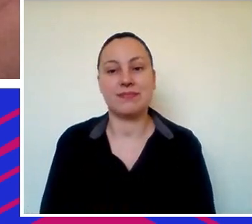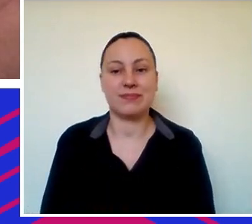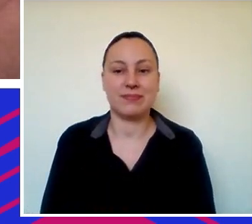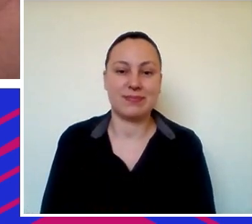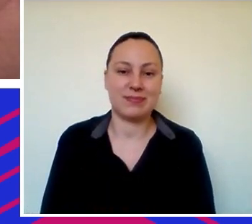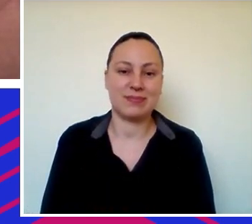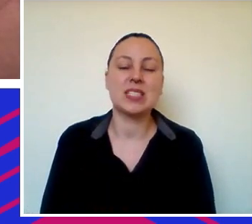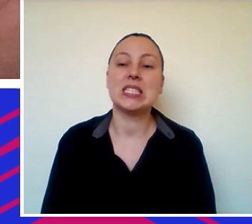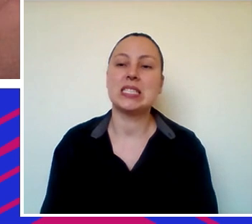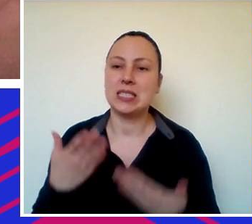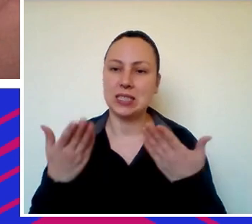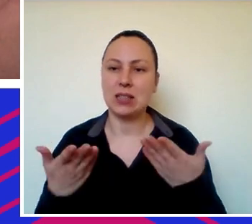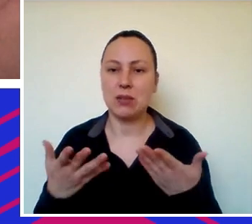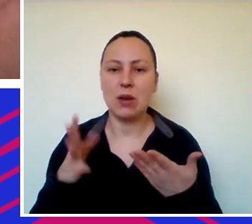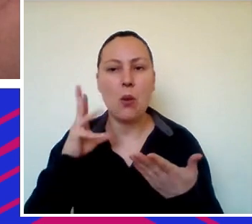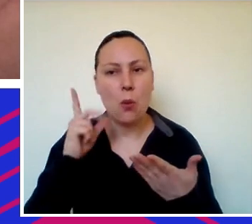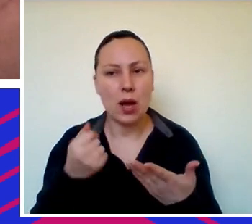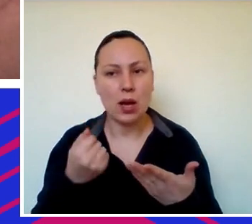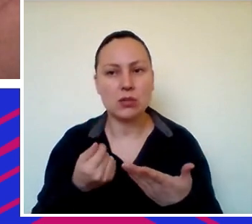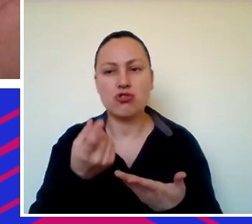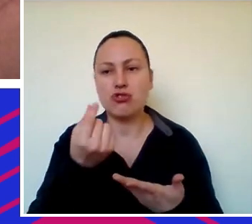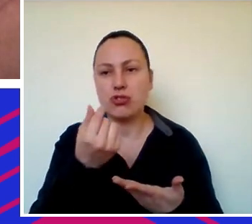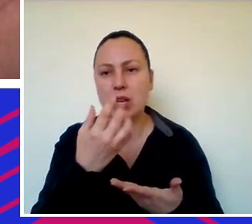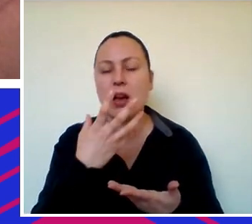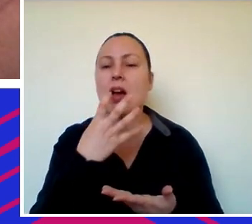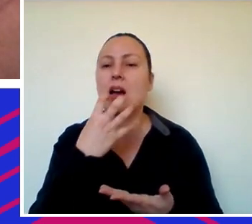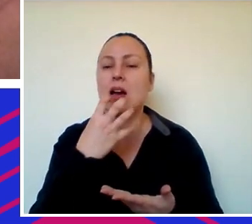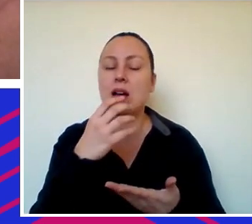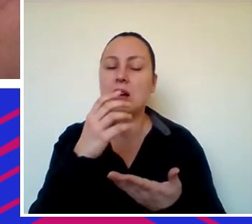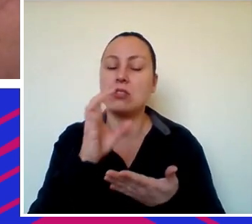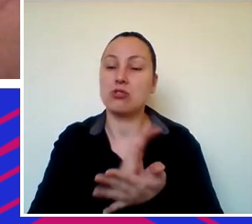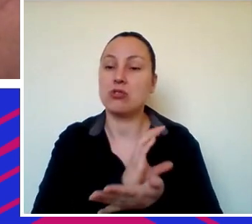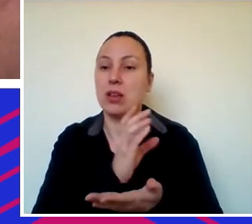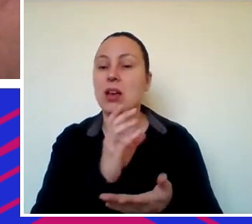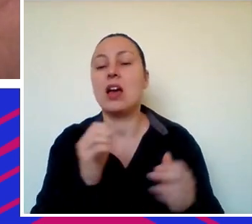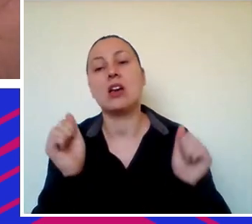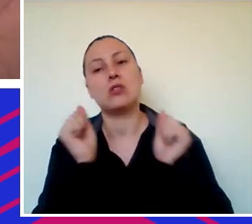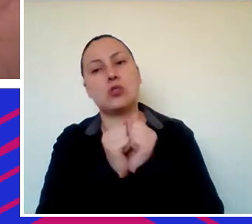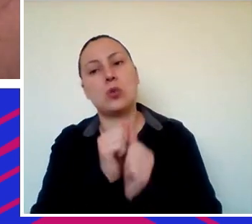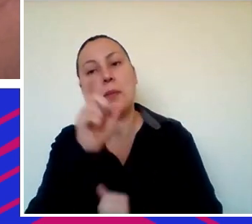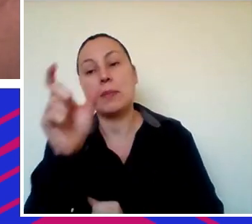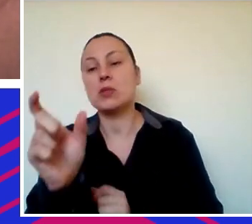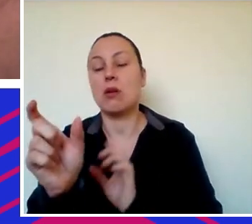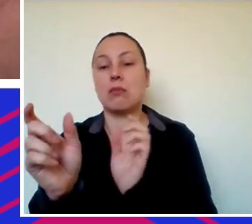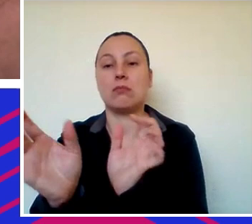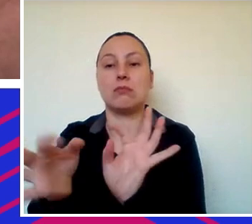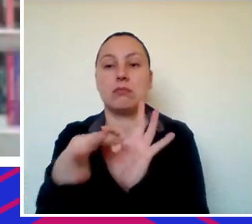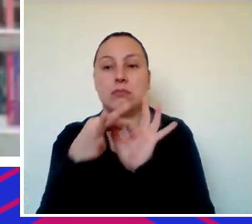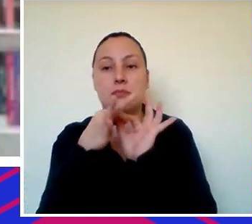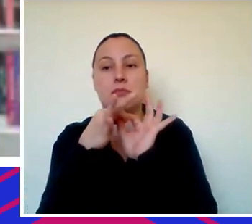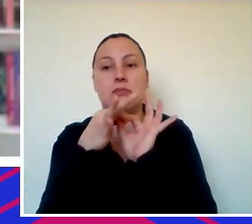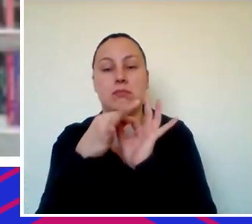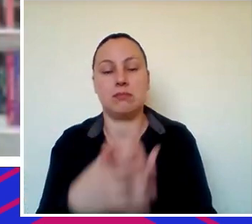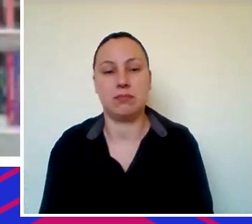enfim, eu acho que o capital tem a ver com as pessoas que você vai trazer junto, né, então, eu acho que isso aí tem uma relação direta.